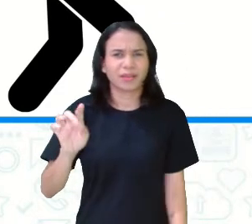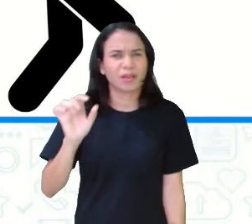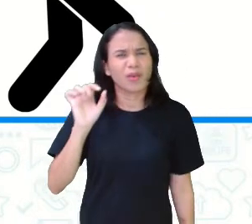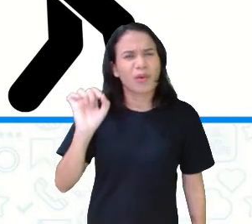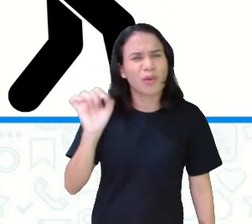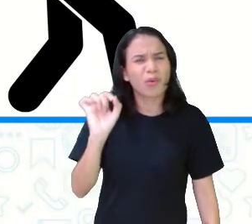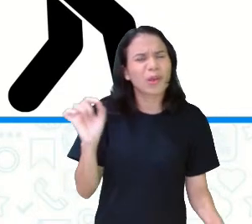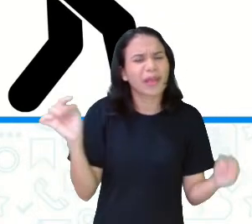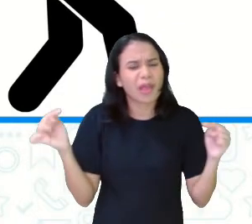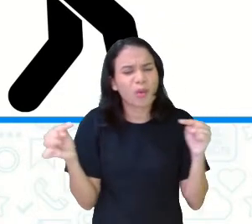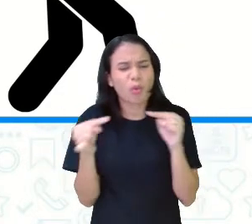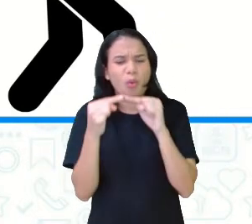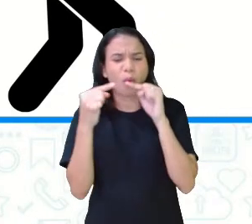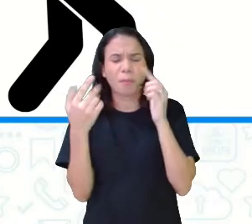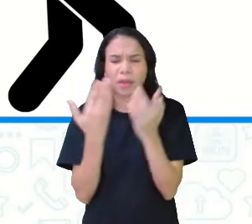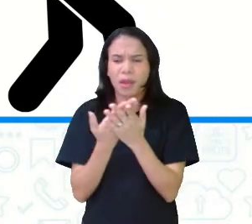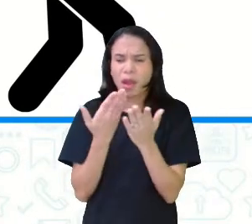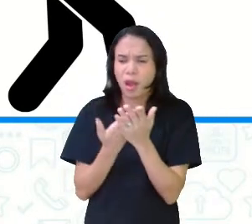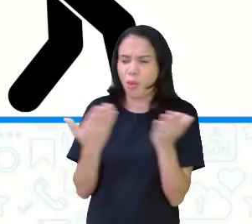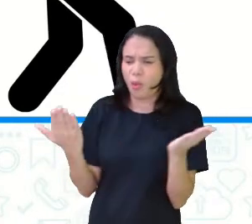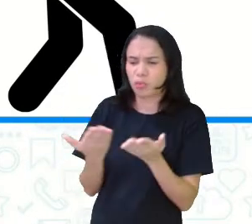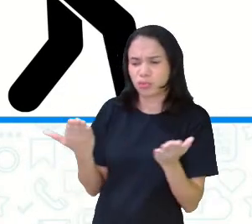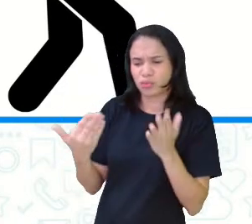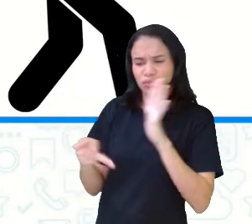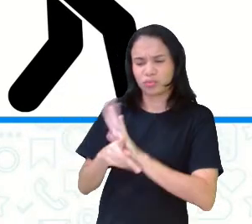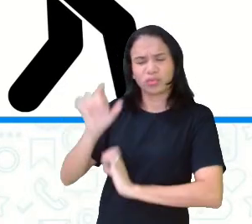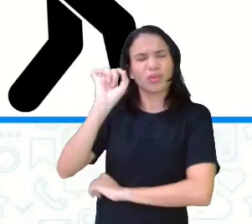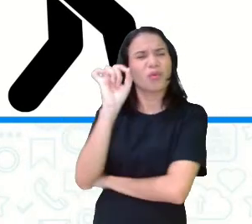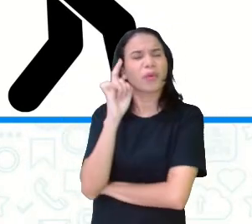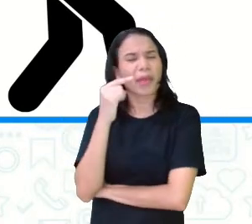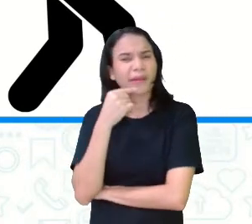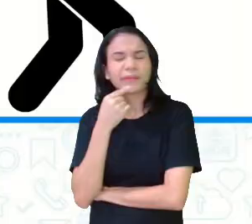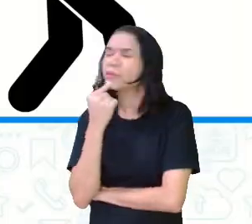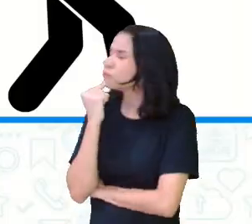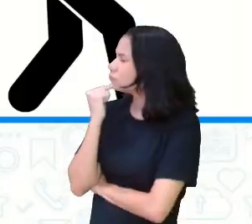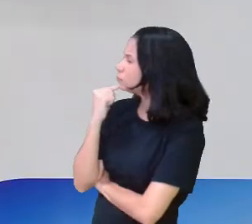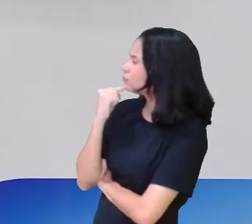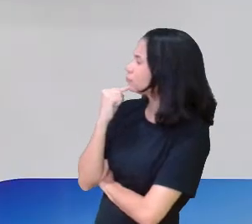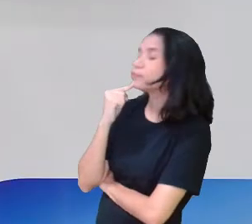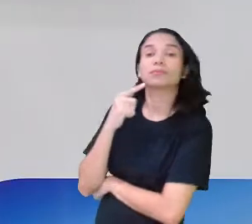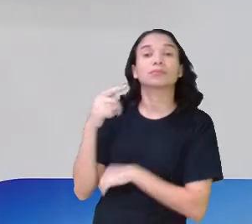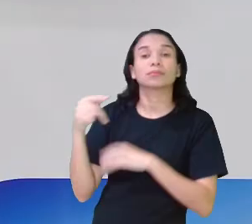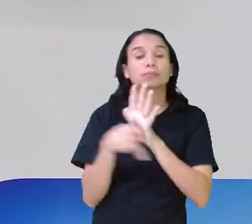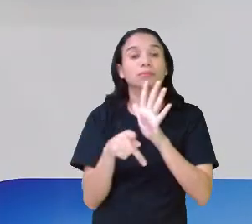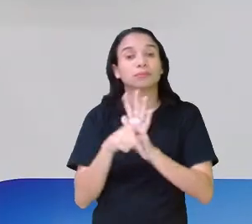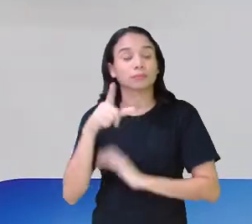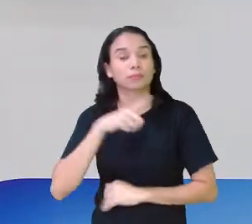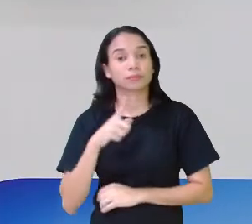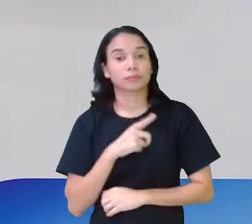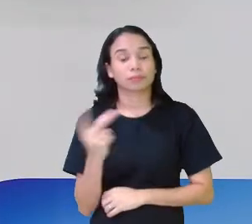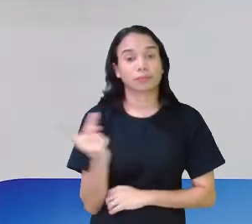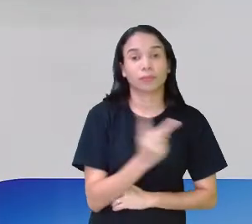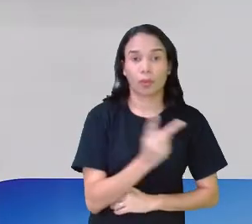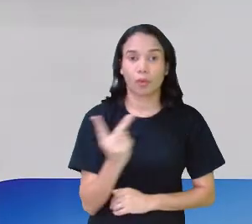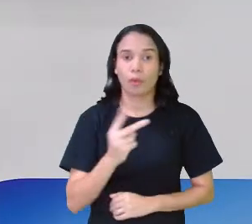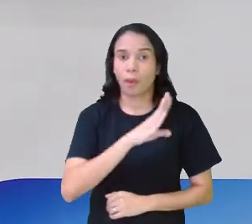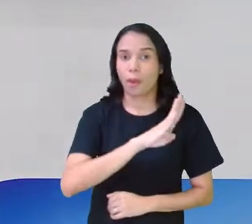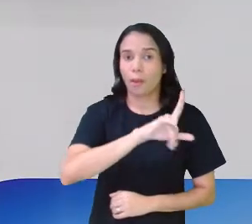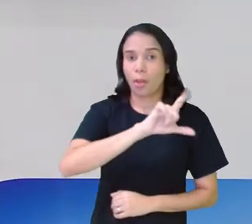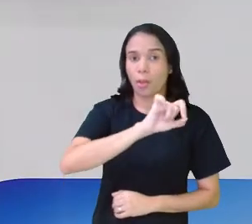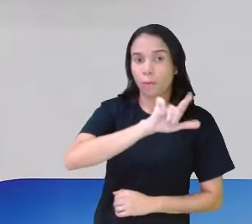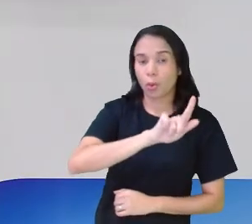que isso tem a ver com a aula de hoje de resenha crítica? Porque tanto nos blogs quanto nos vlogs